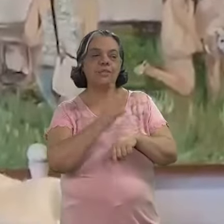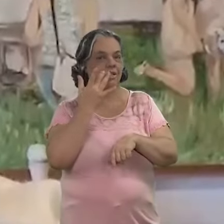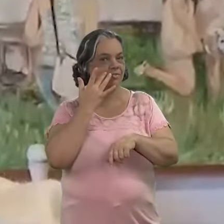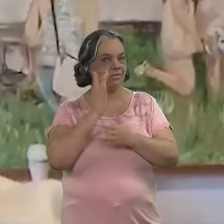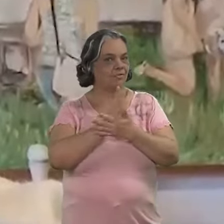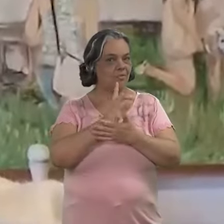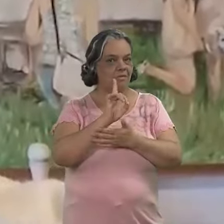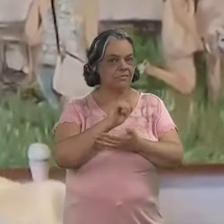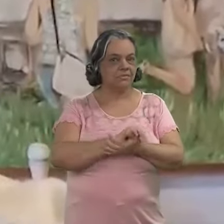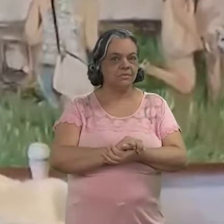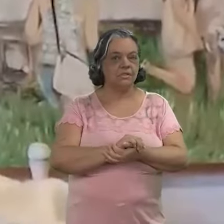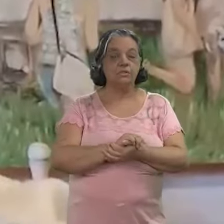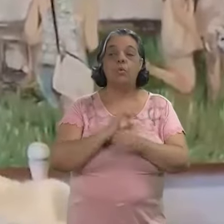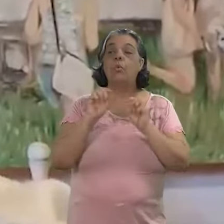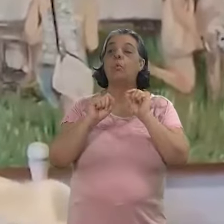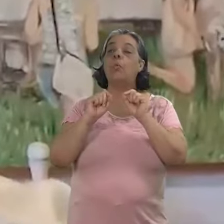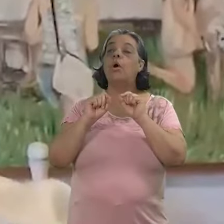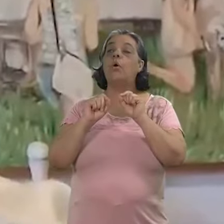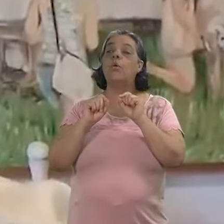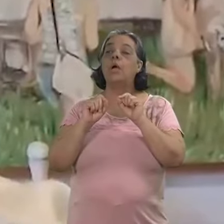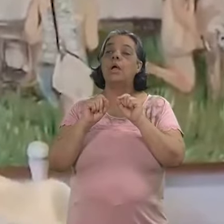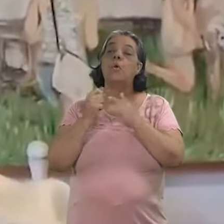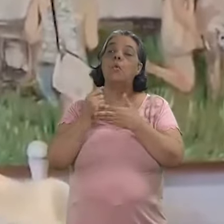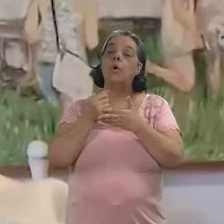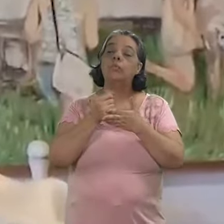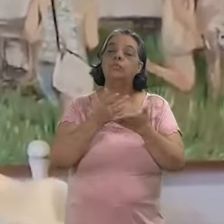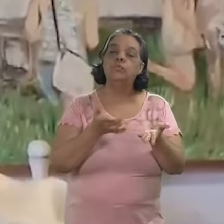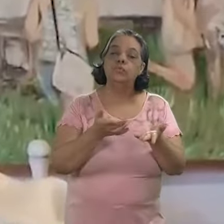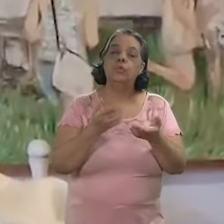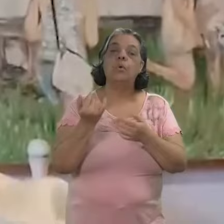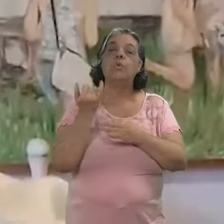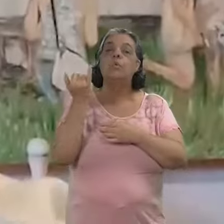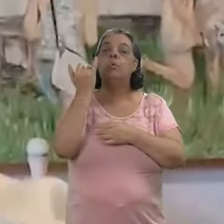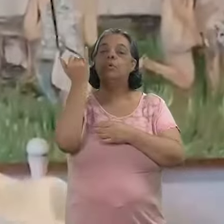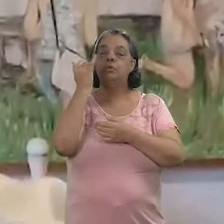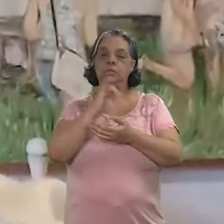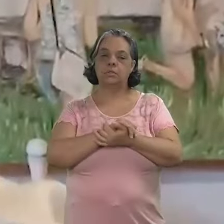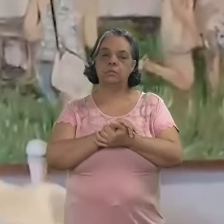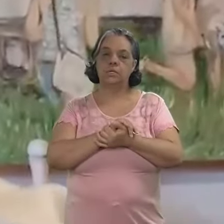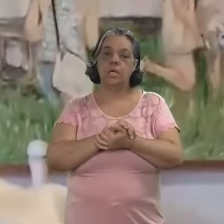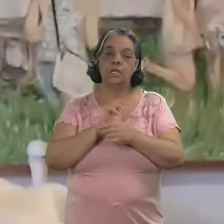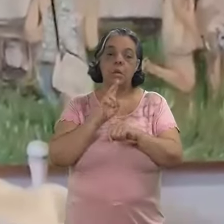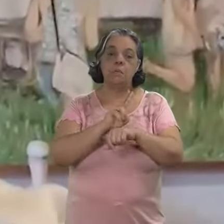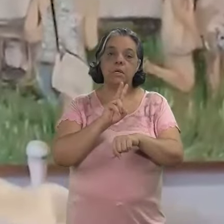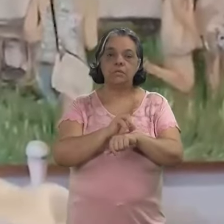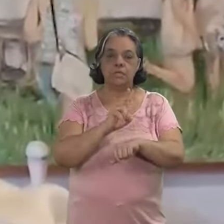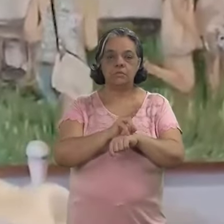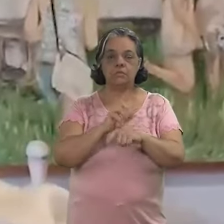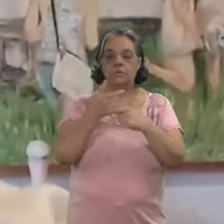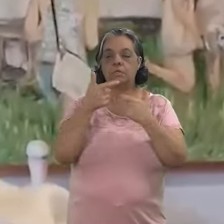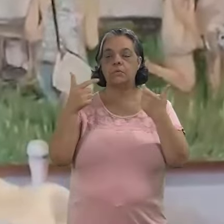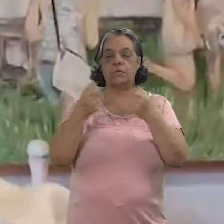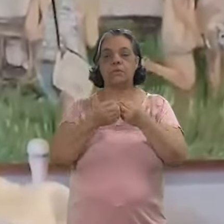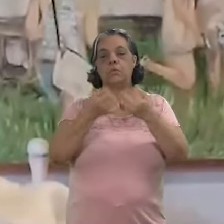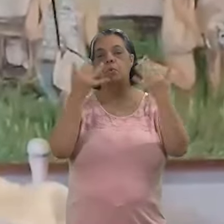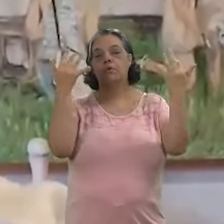bem assim. Então, quais são os recursos, quais são os dilemas e qual é a importância da preservação dessa grande quantidade de